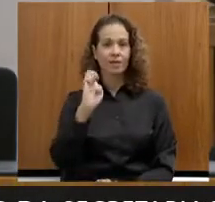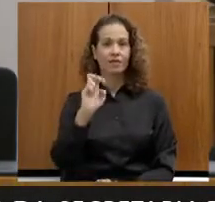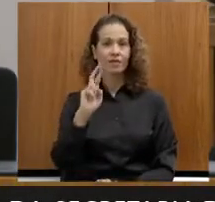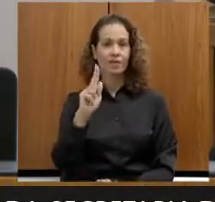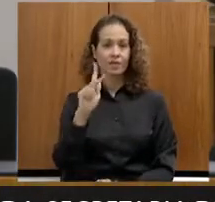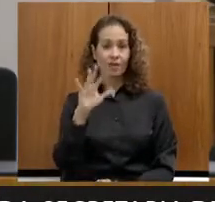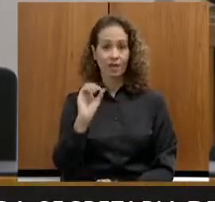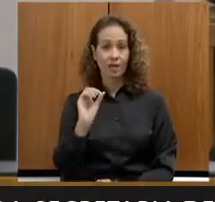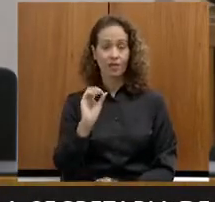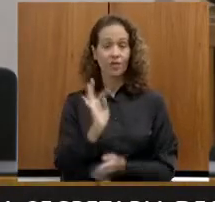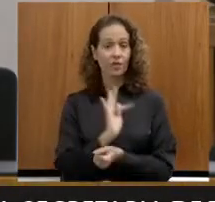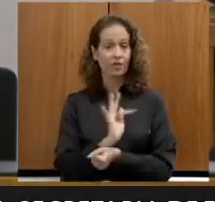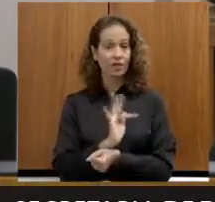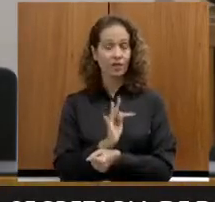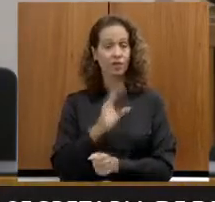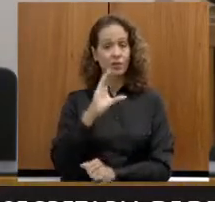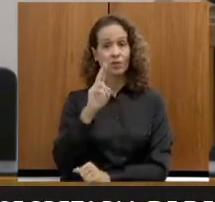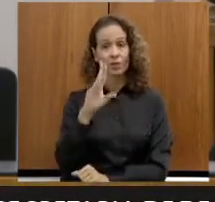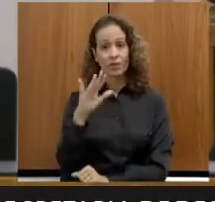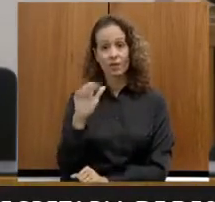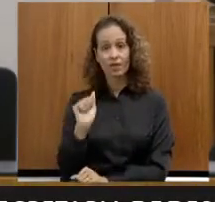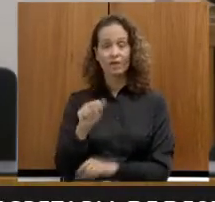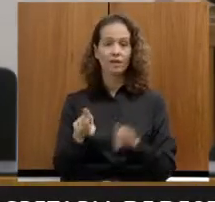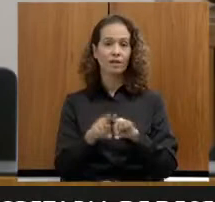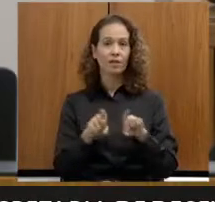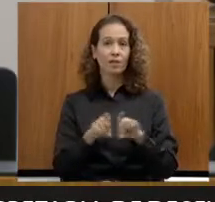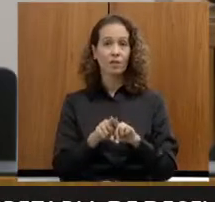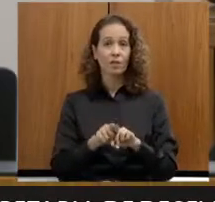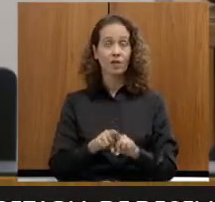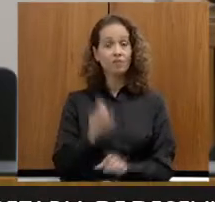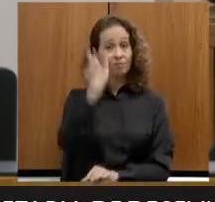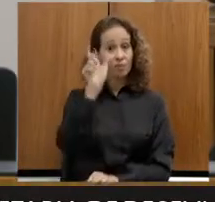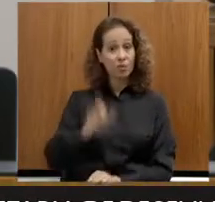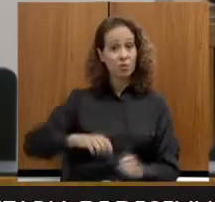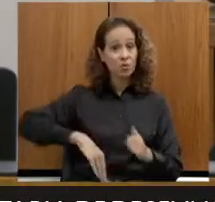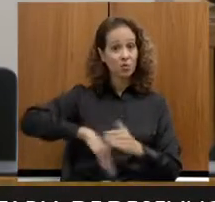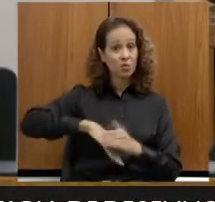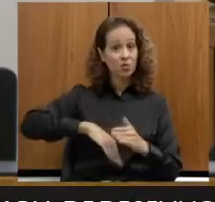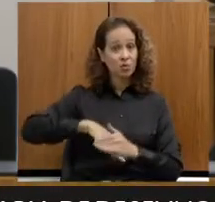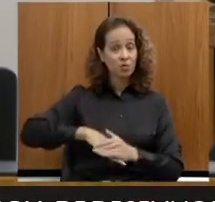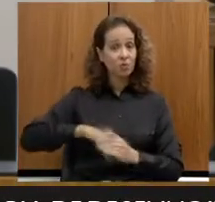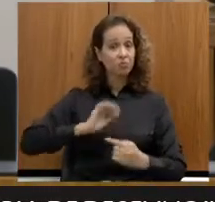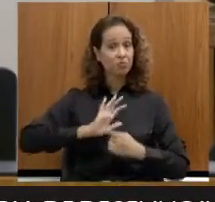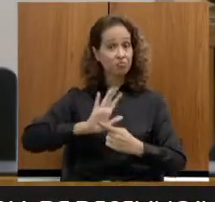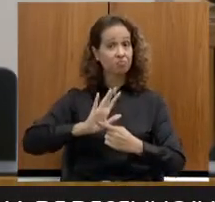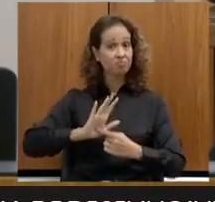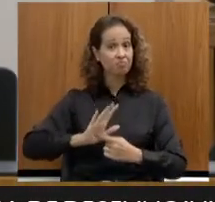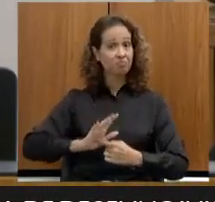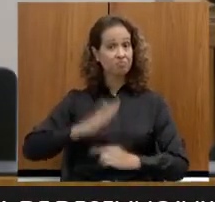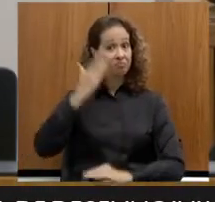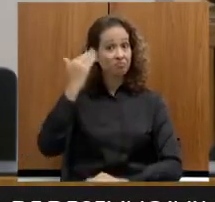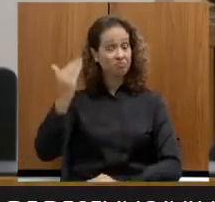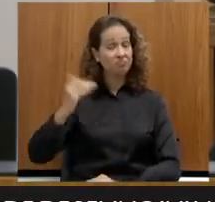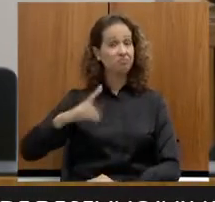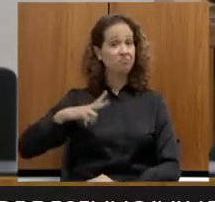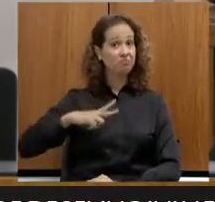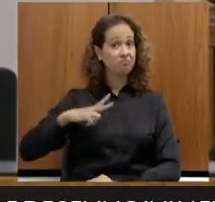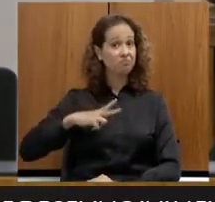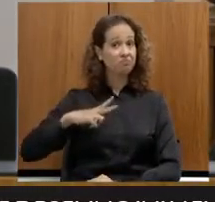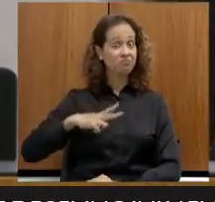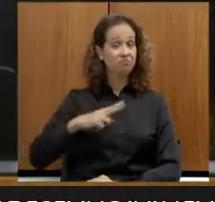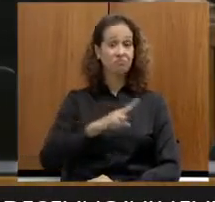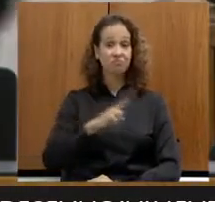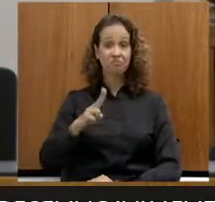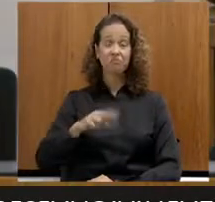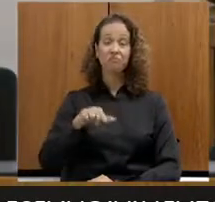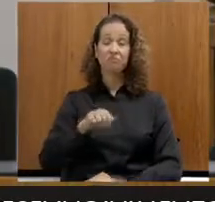técnico Cuca e o jogador que foi destaque individual, em nome do qual eu cumprimento